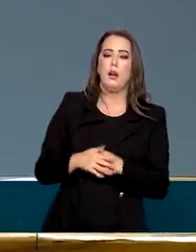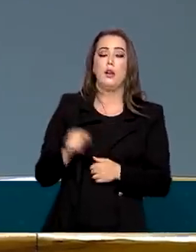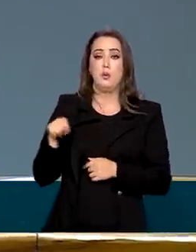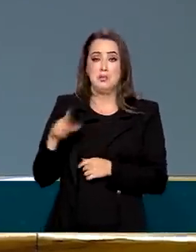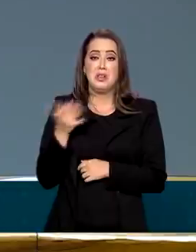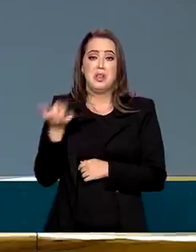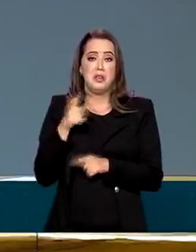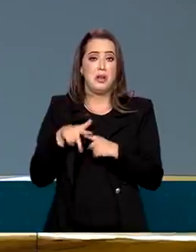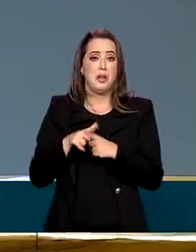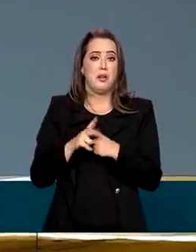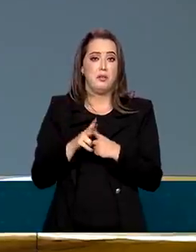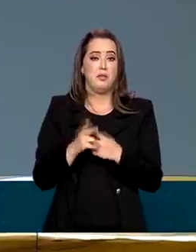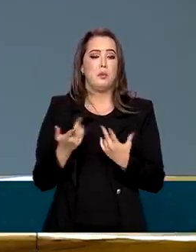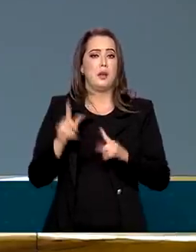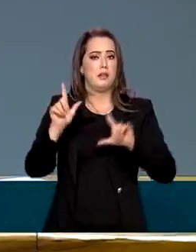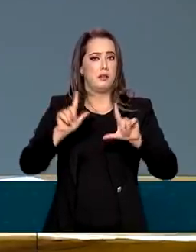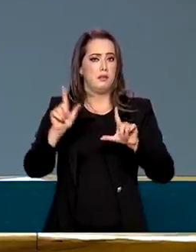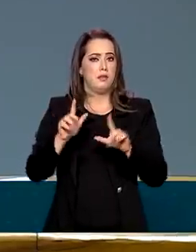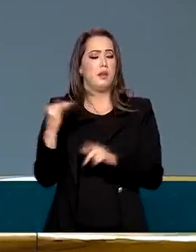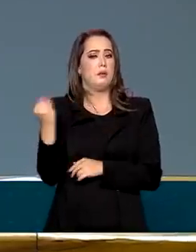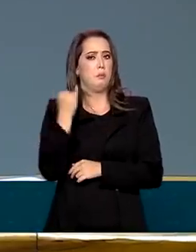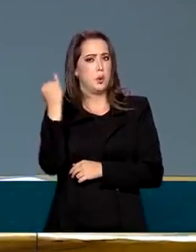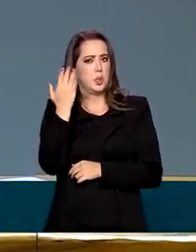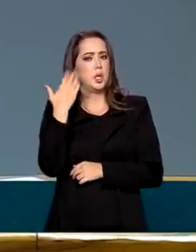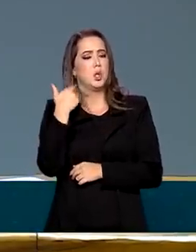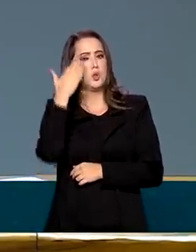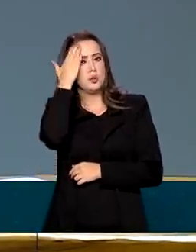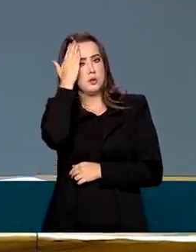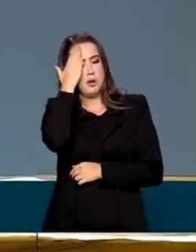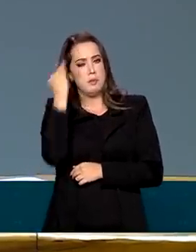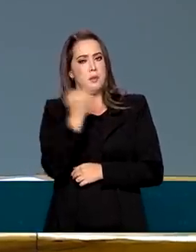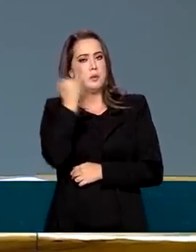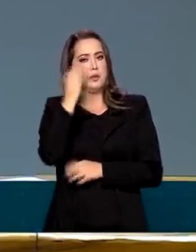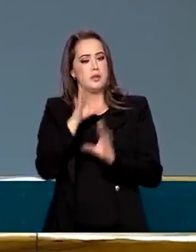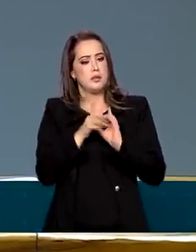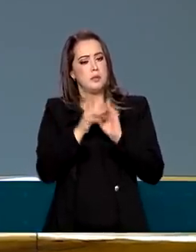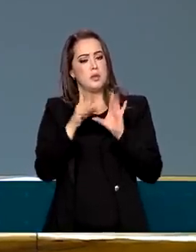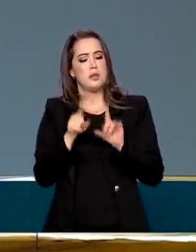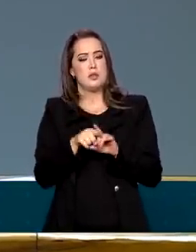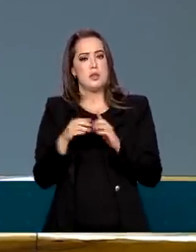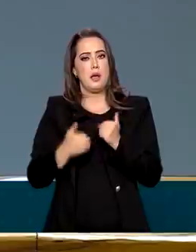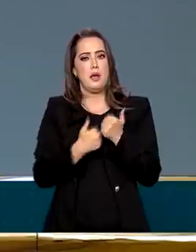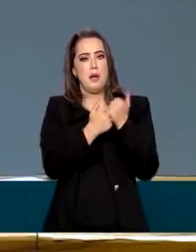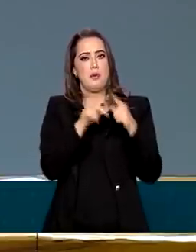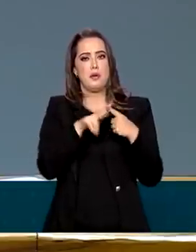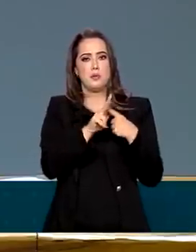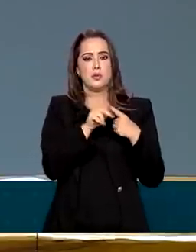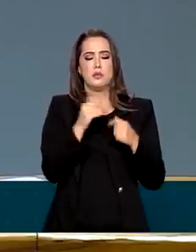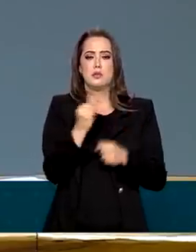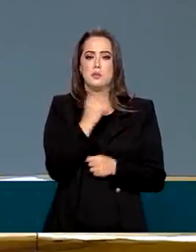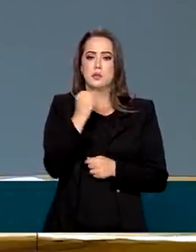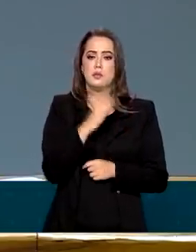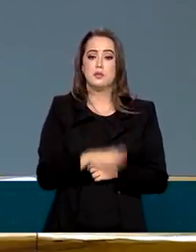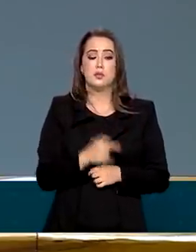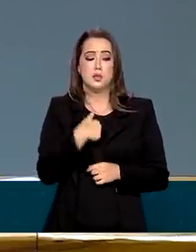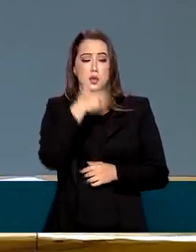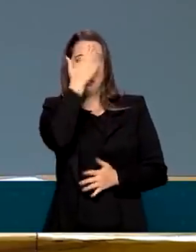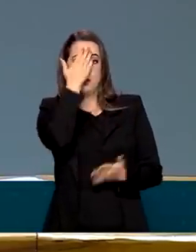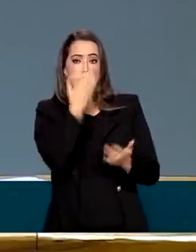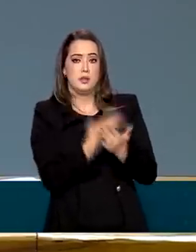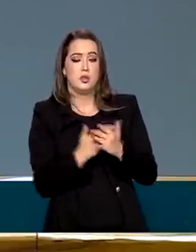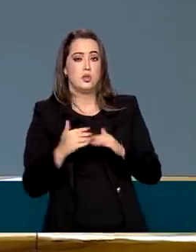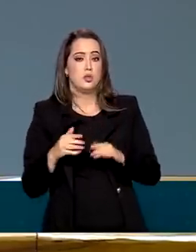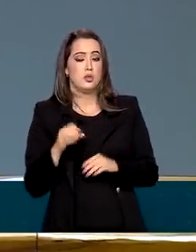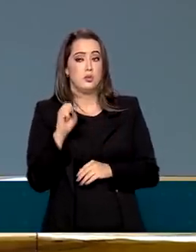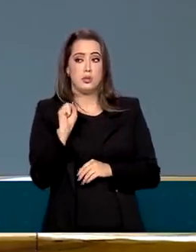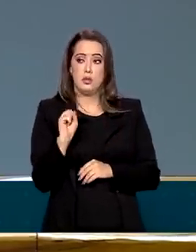mídia entende a importância da democracia e apoia as reformas corretas, eu acho que o Supremo entende a importância dele